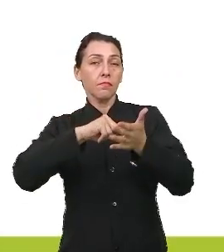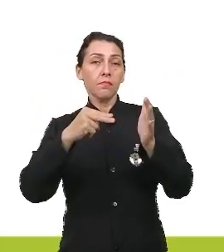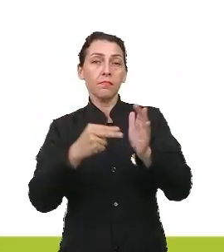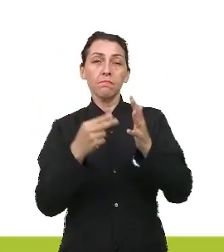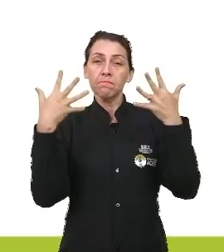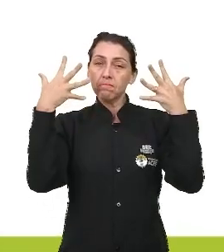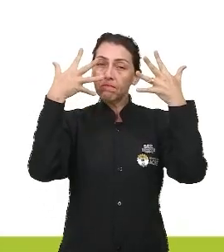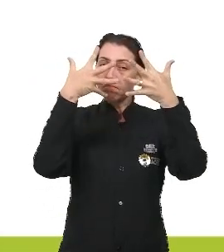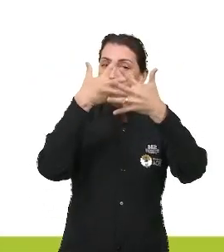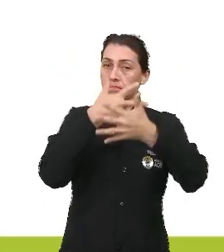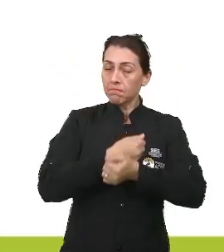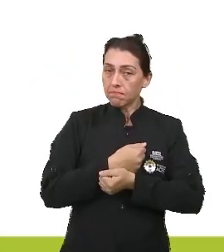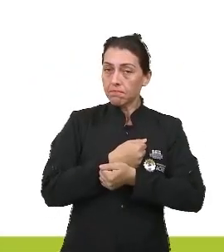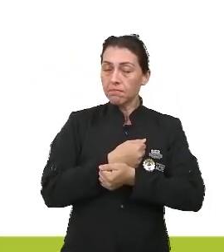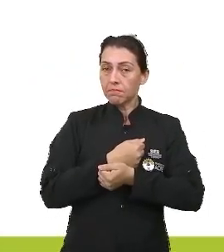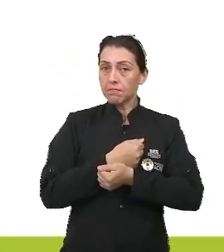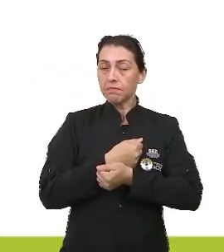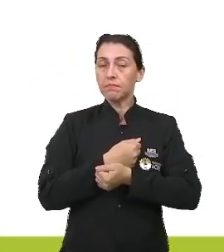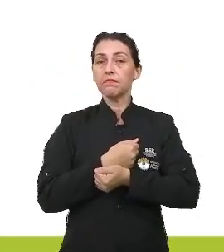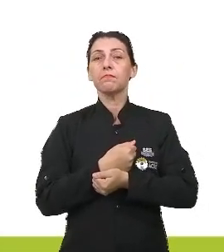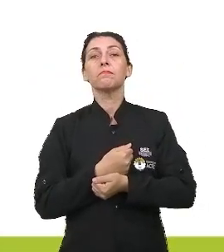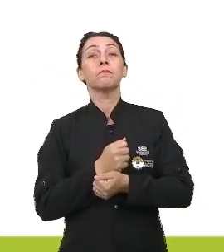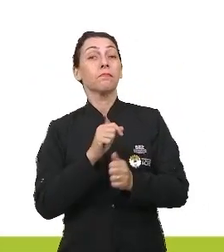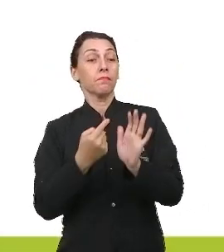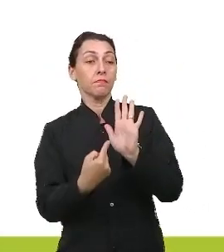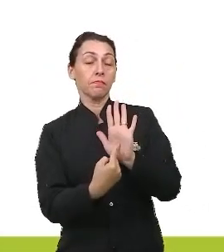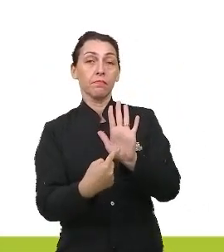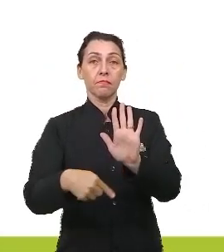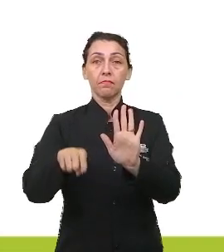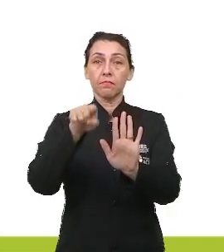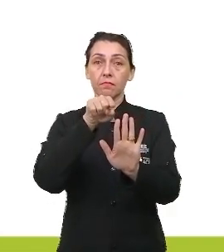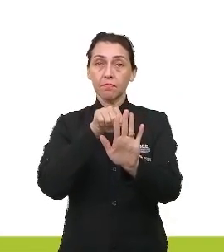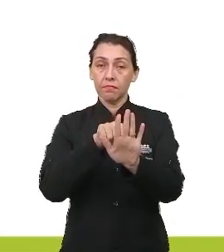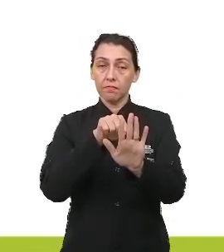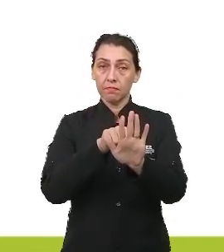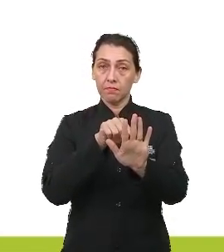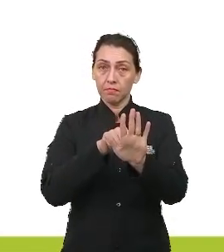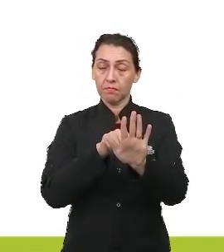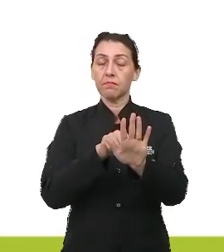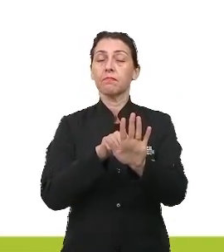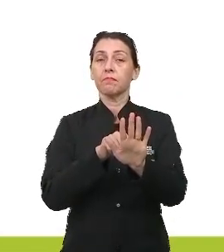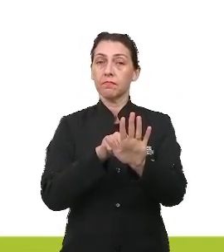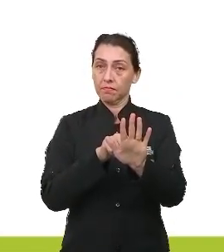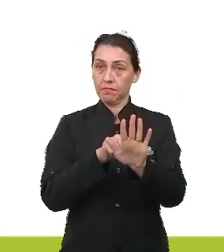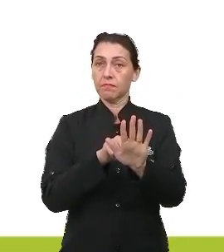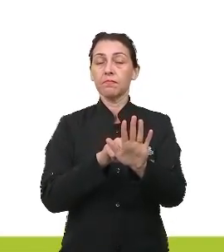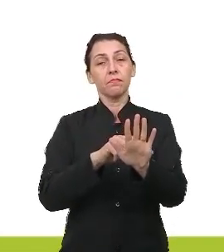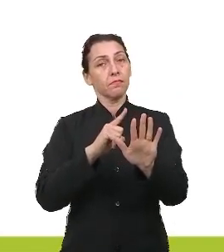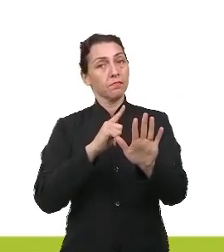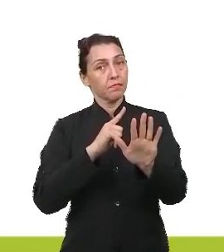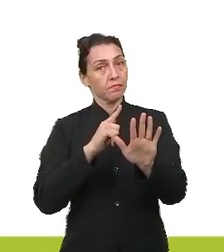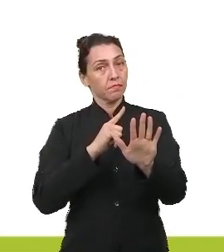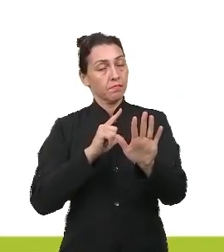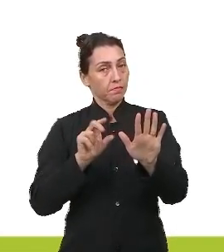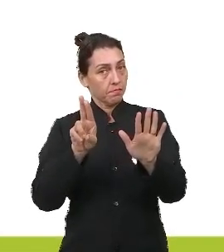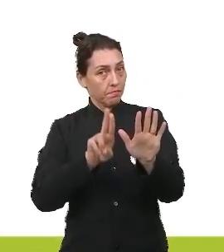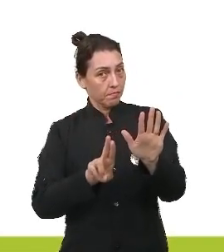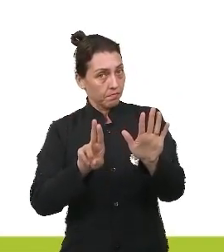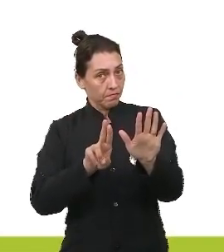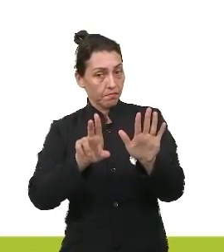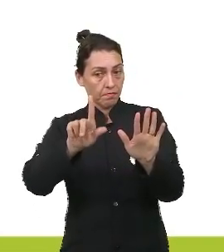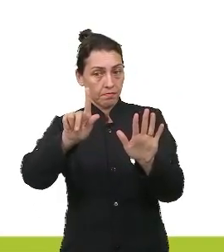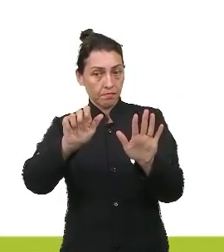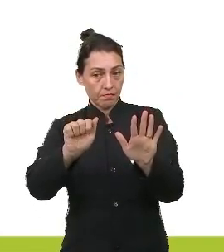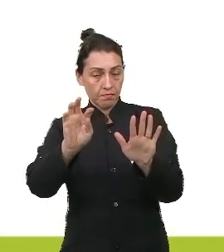utilizado no sentido metafórico, no sentido figurado, quando eu tenho essa utilização